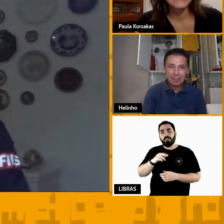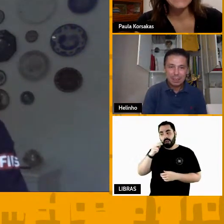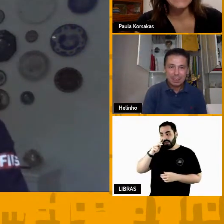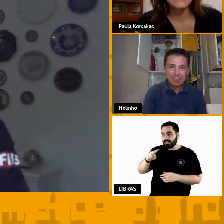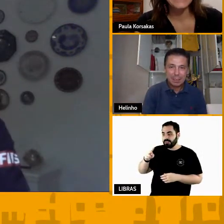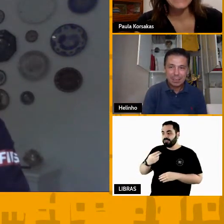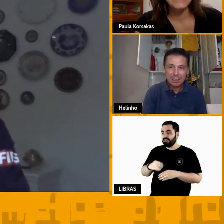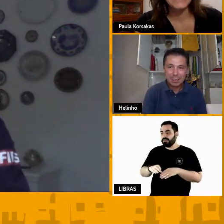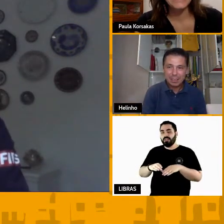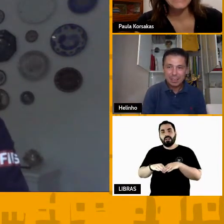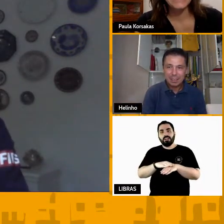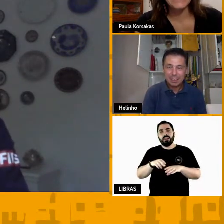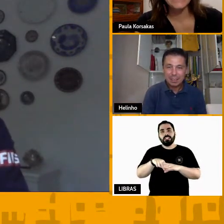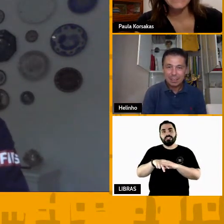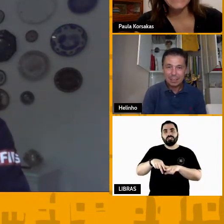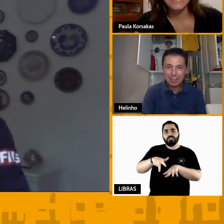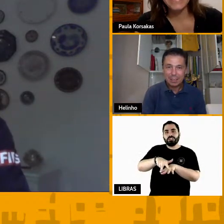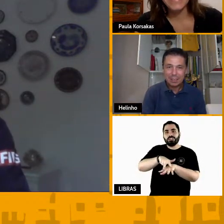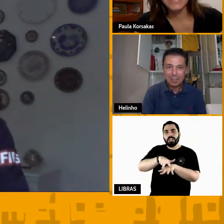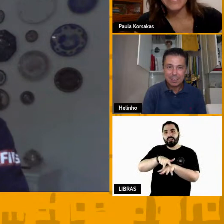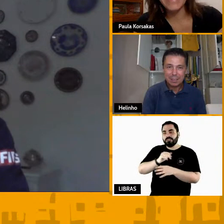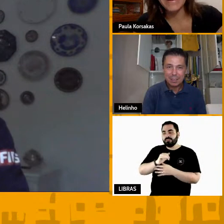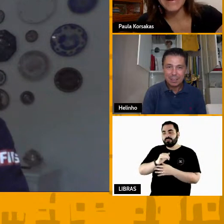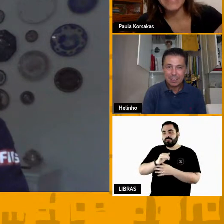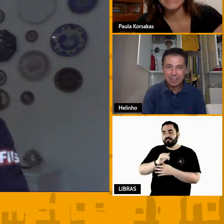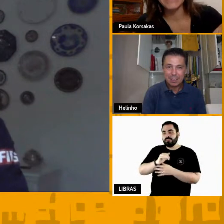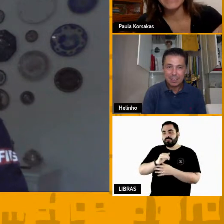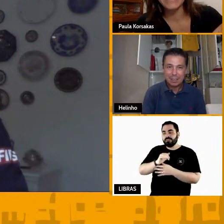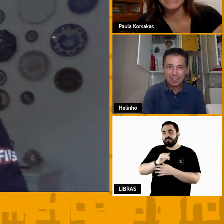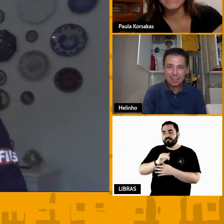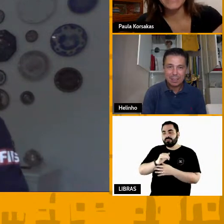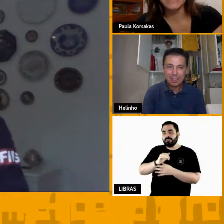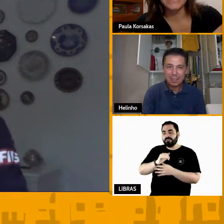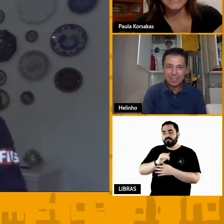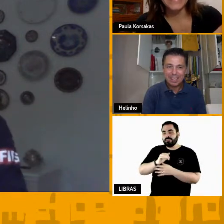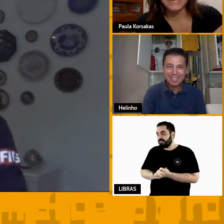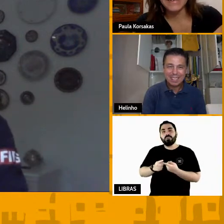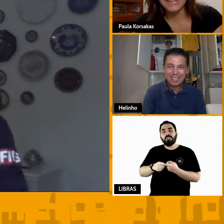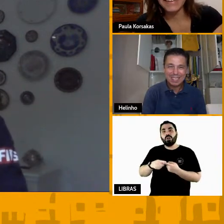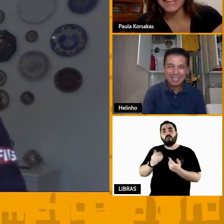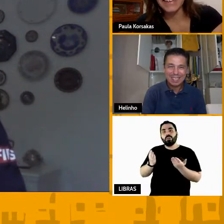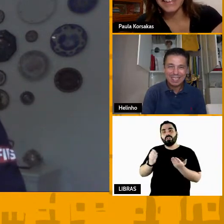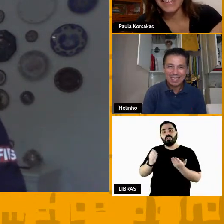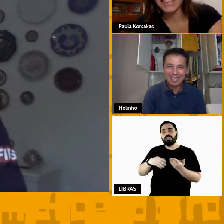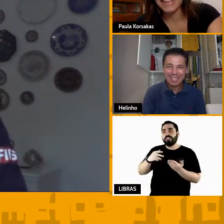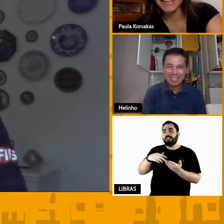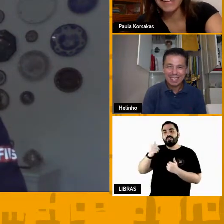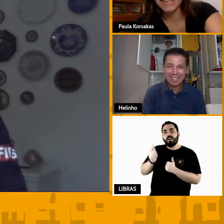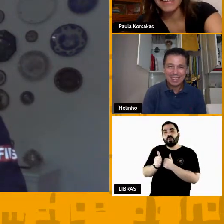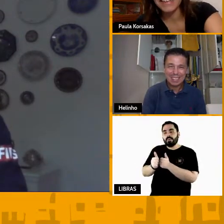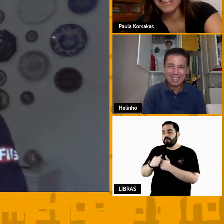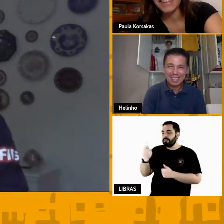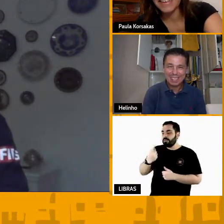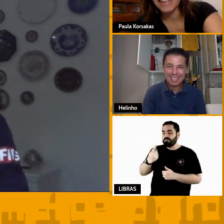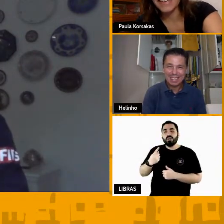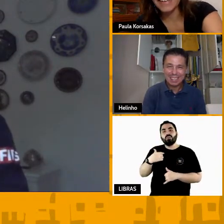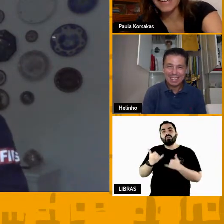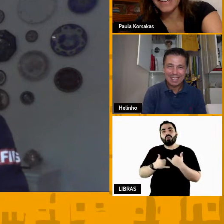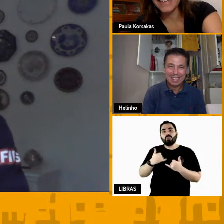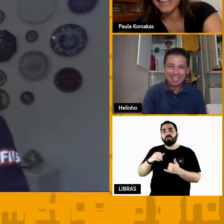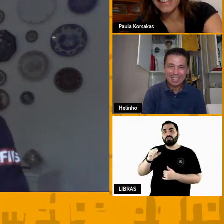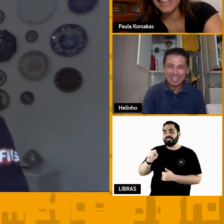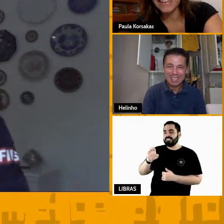sem meia porque ele ele foi acompanhar nosso primeiro jogo do SESI em 2010 e nós perdemos